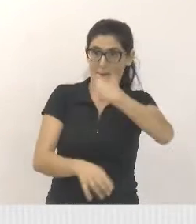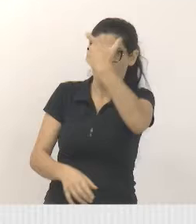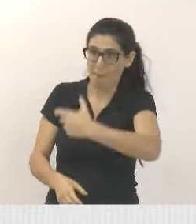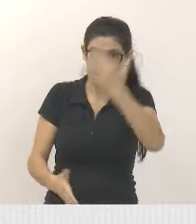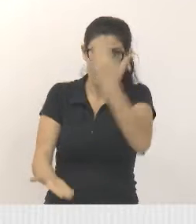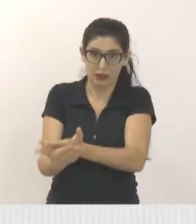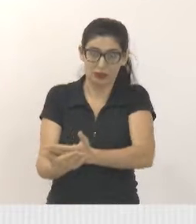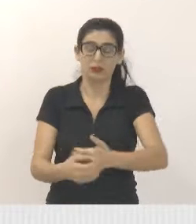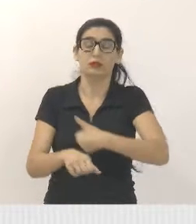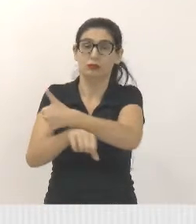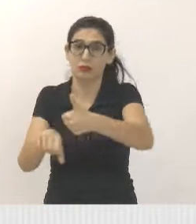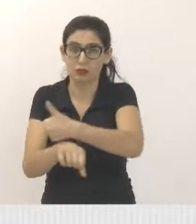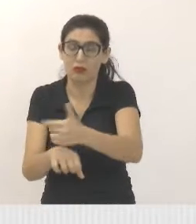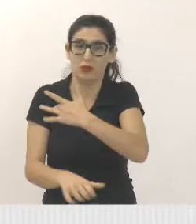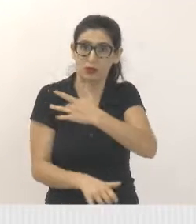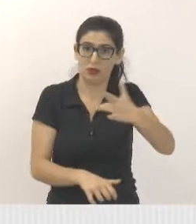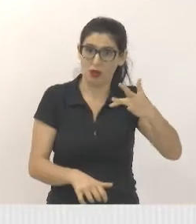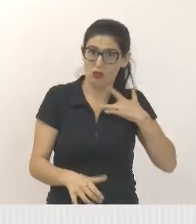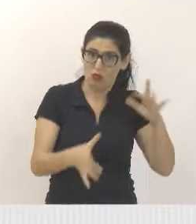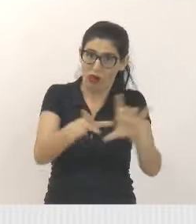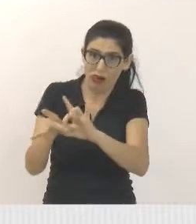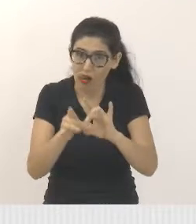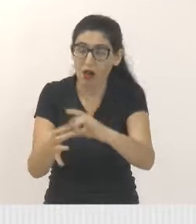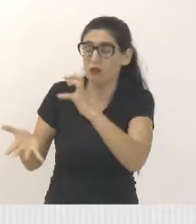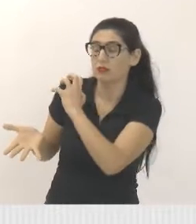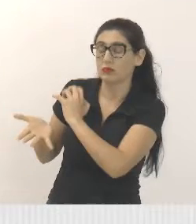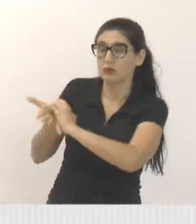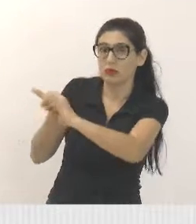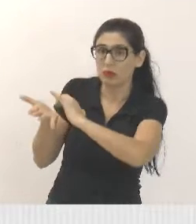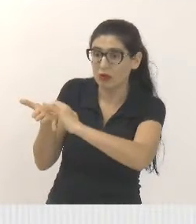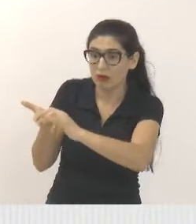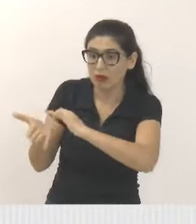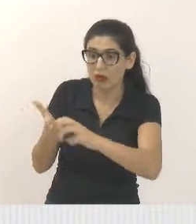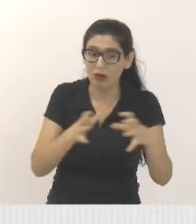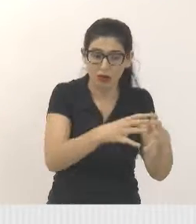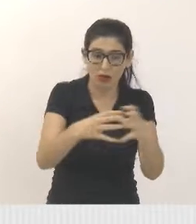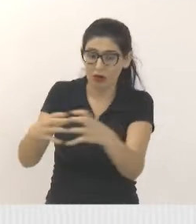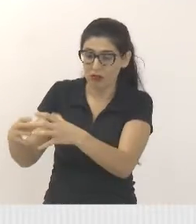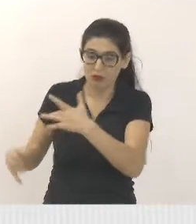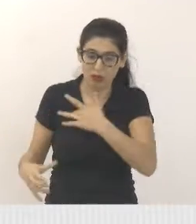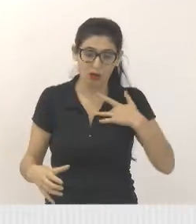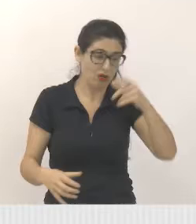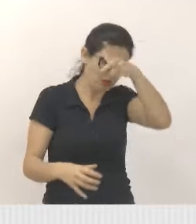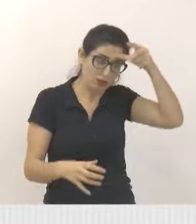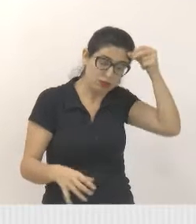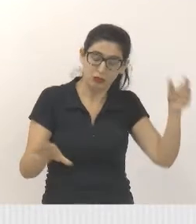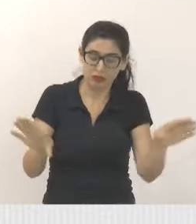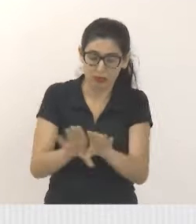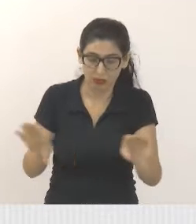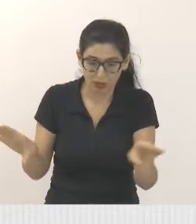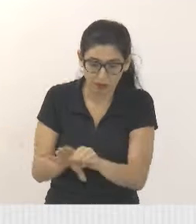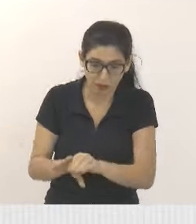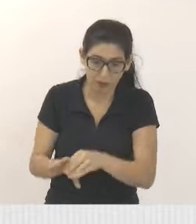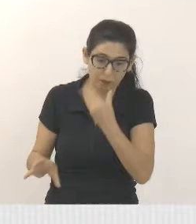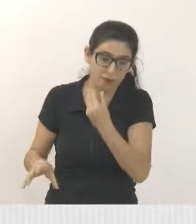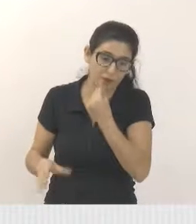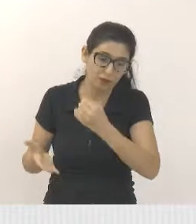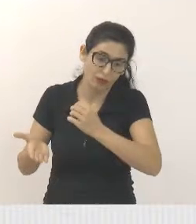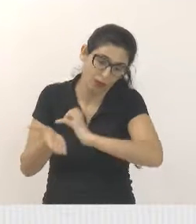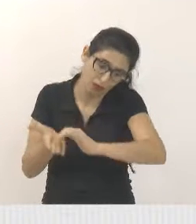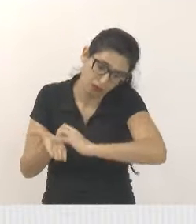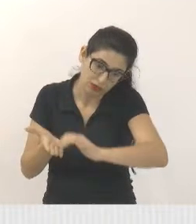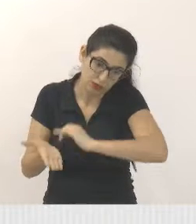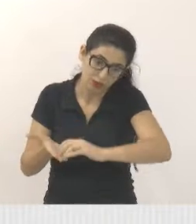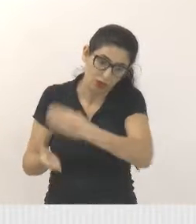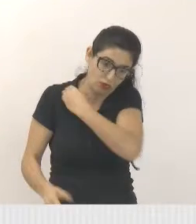profissionais de saúde envolvidos, a secretaria envolvida, a secretaria de saúde envolvida e o secretário de governo que assinou